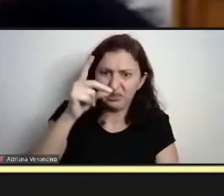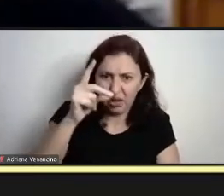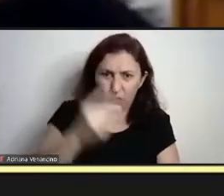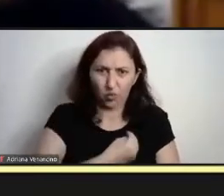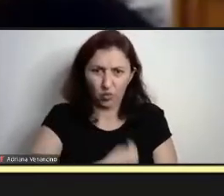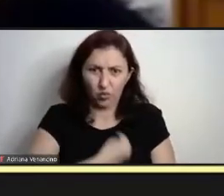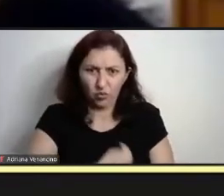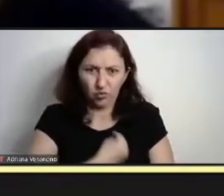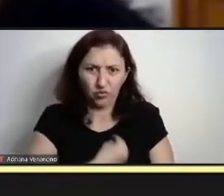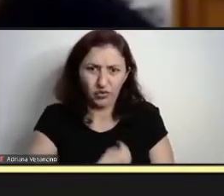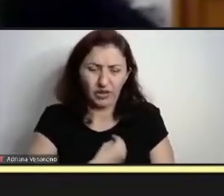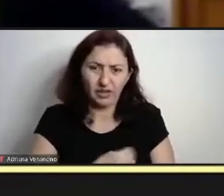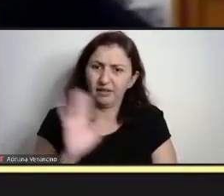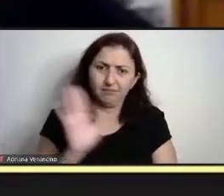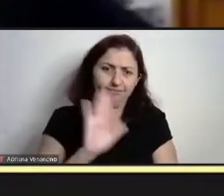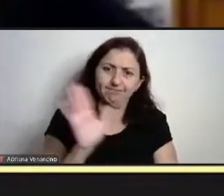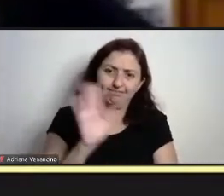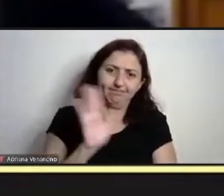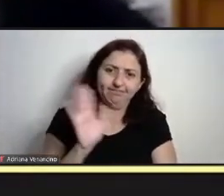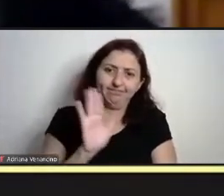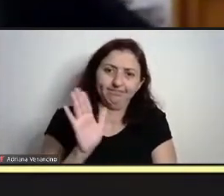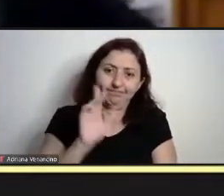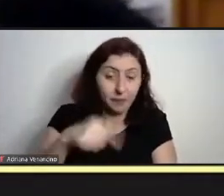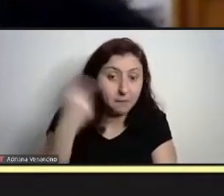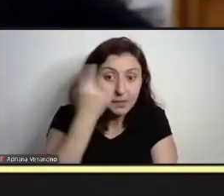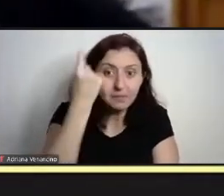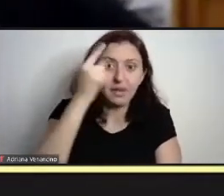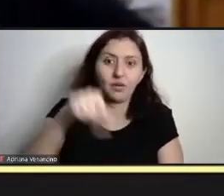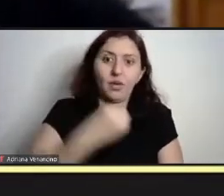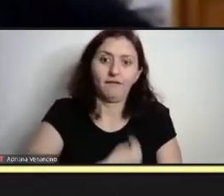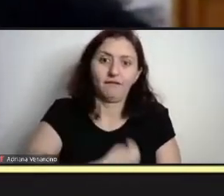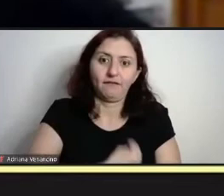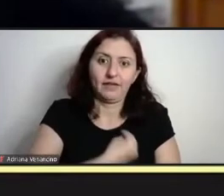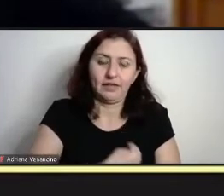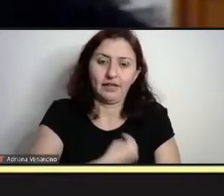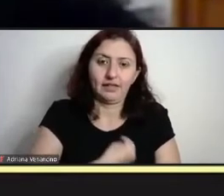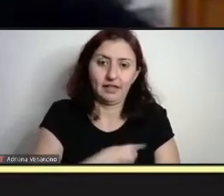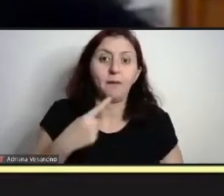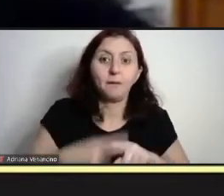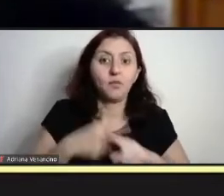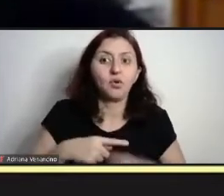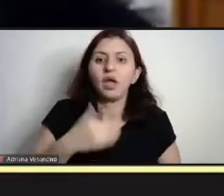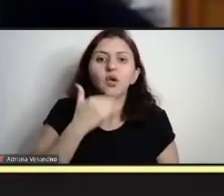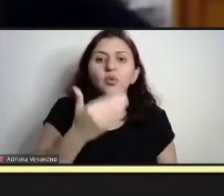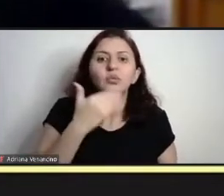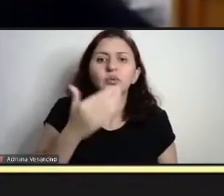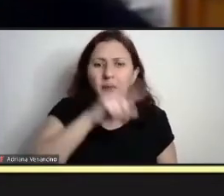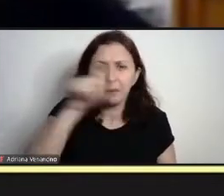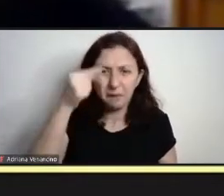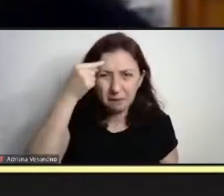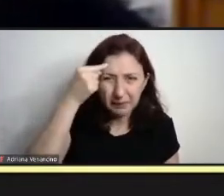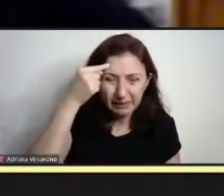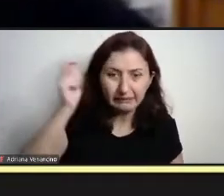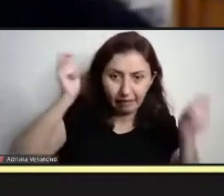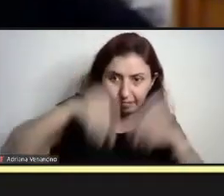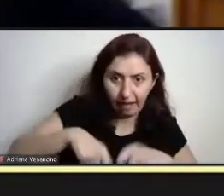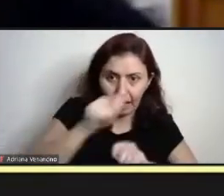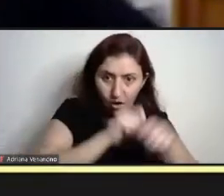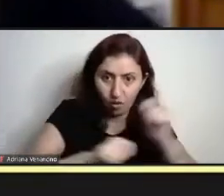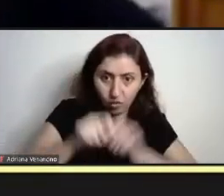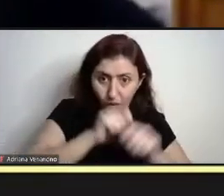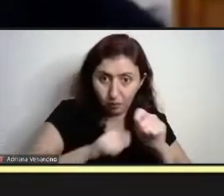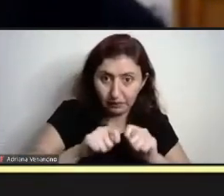provou que isso não funciona, é a vida. Porque não existe economia, não existe mercado sem